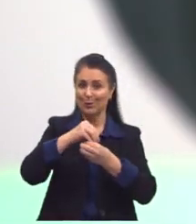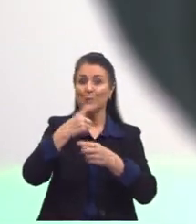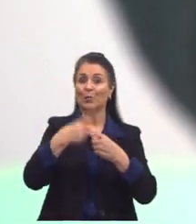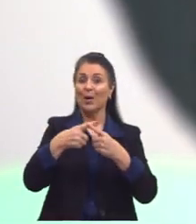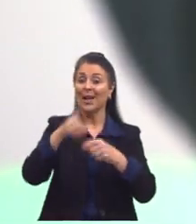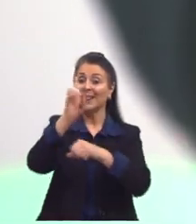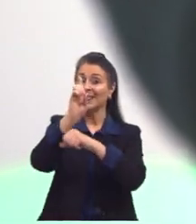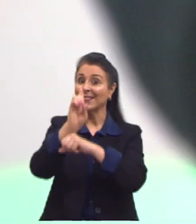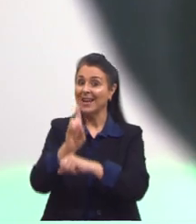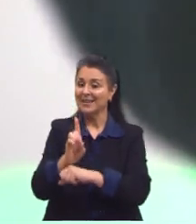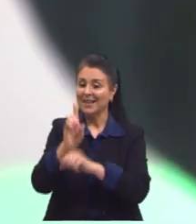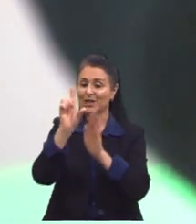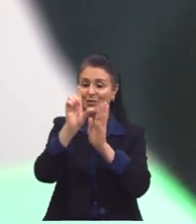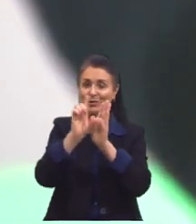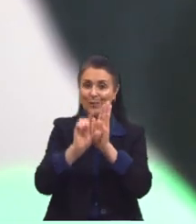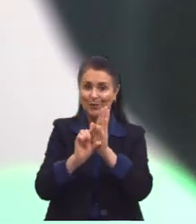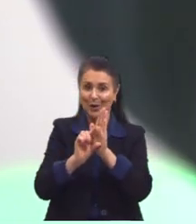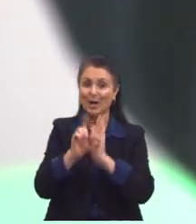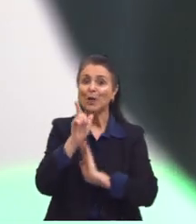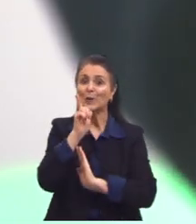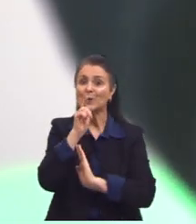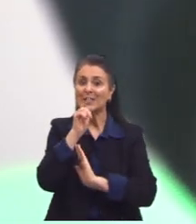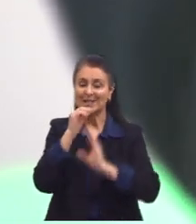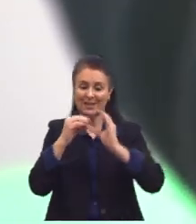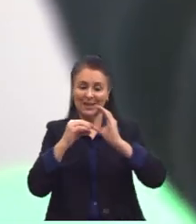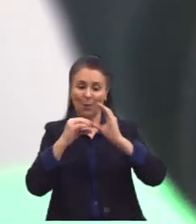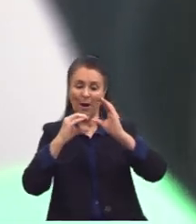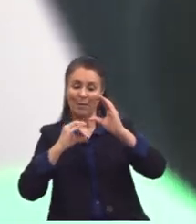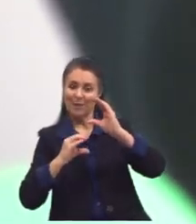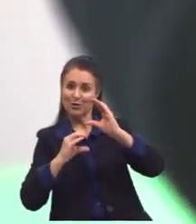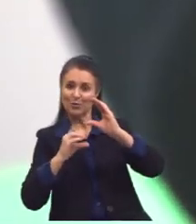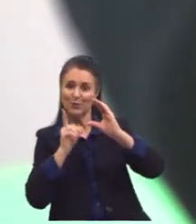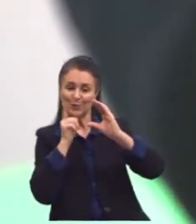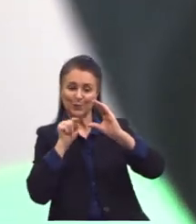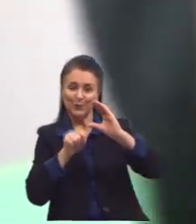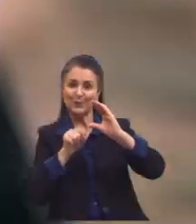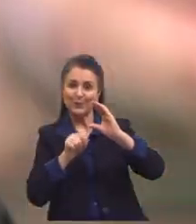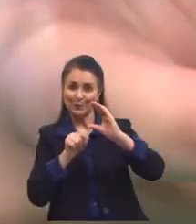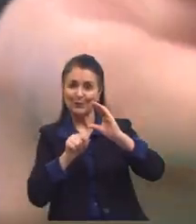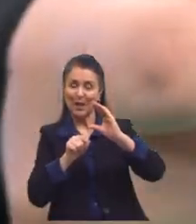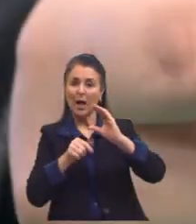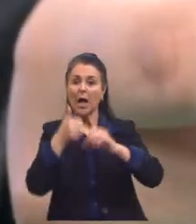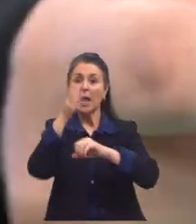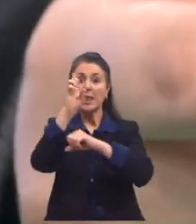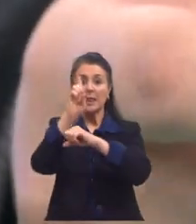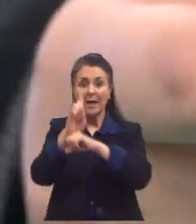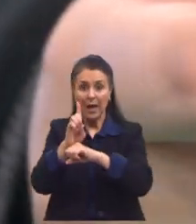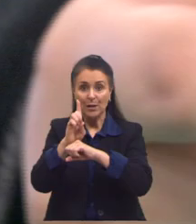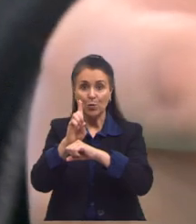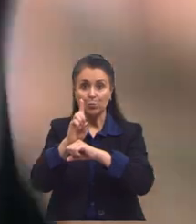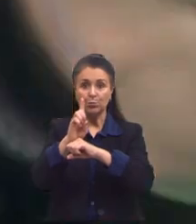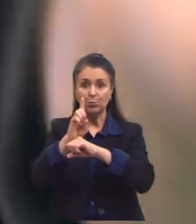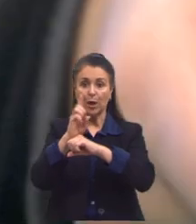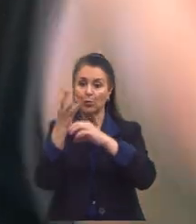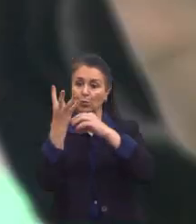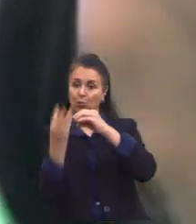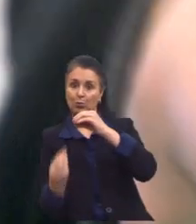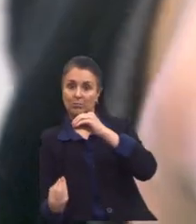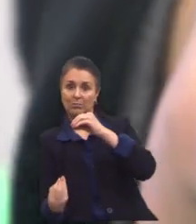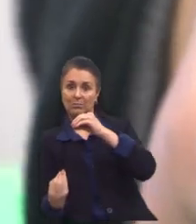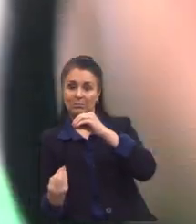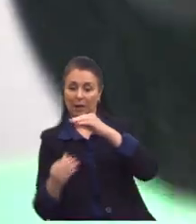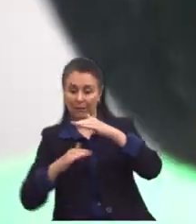do que a dos líquidos que estão abaixo dele. Então, quanto mais denso o líquido, mais ao fundo ele vai se